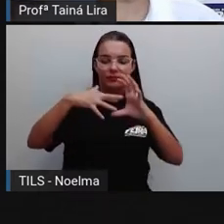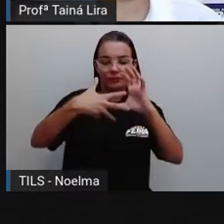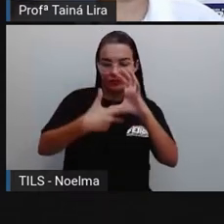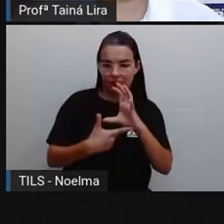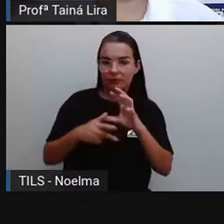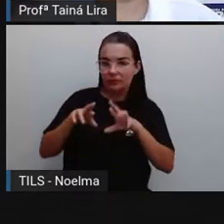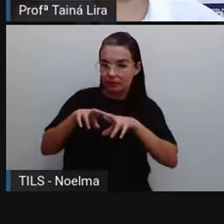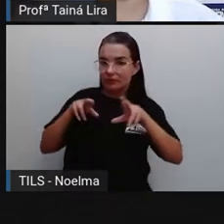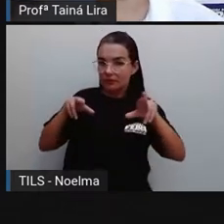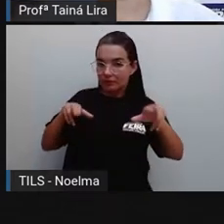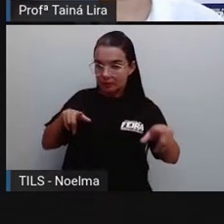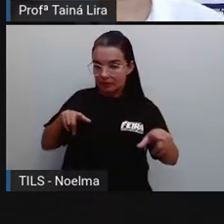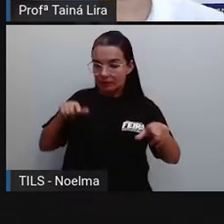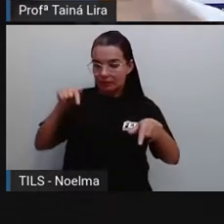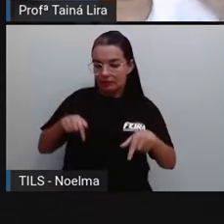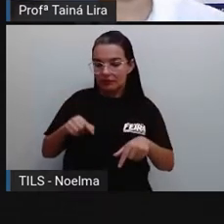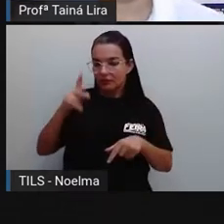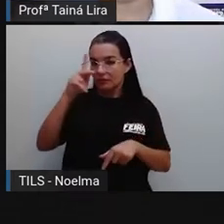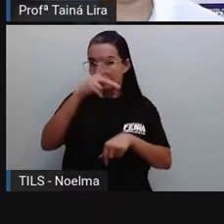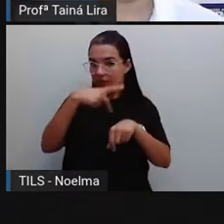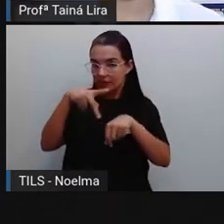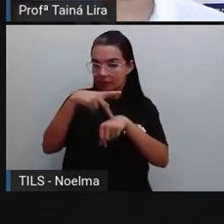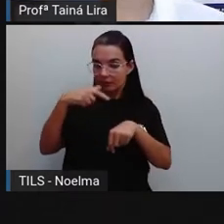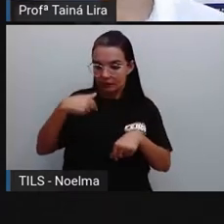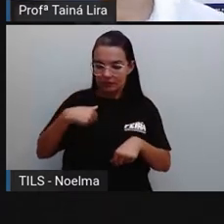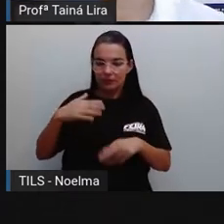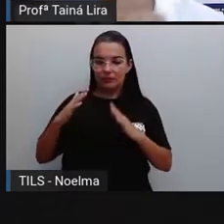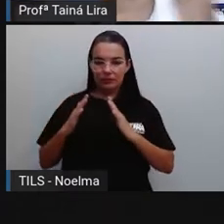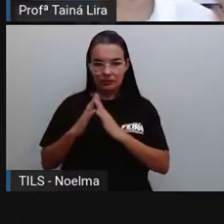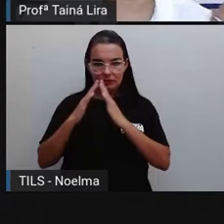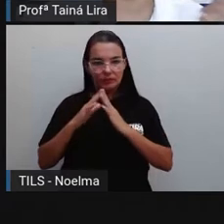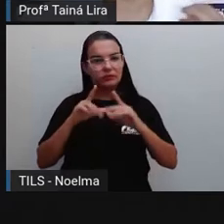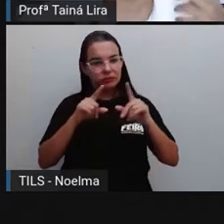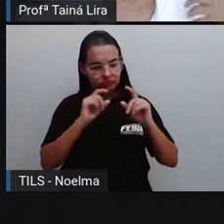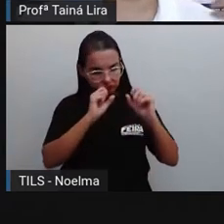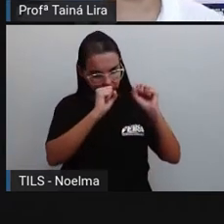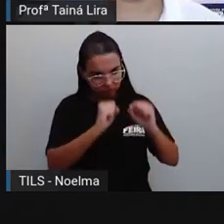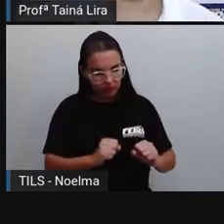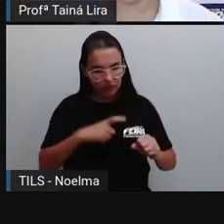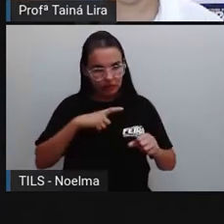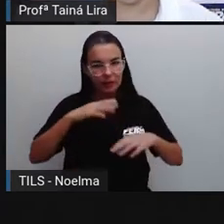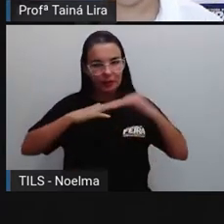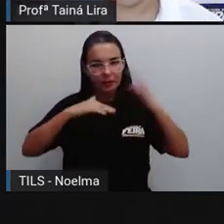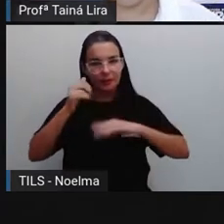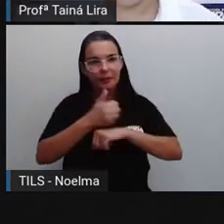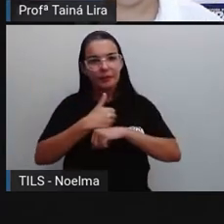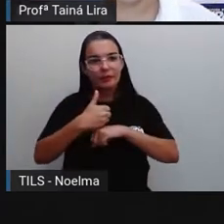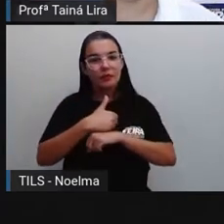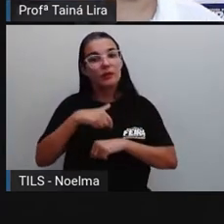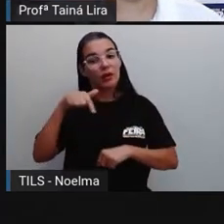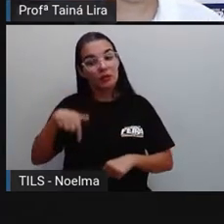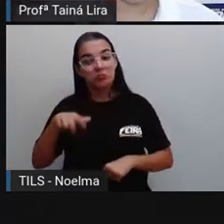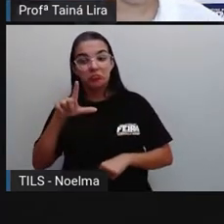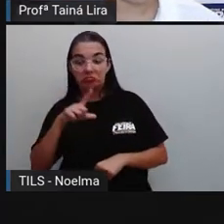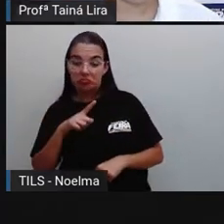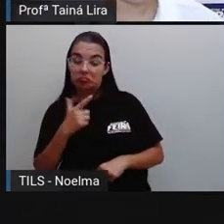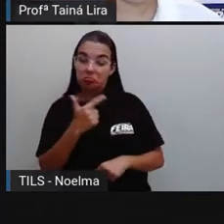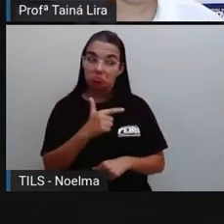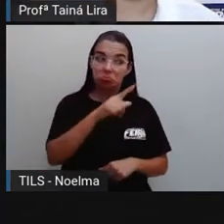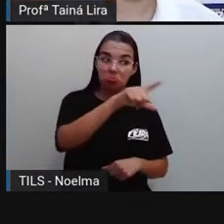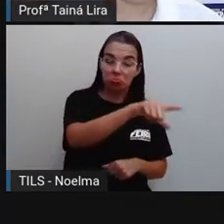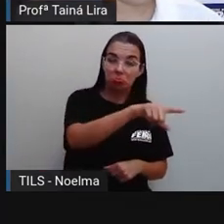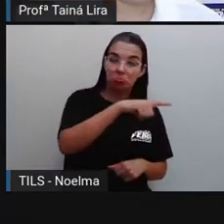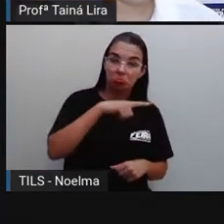diferentes do país que eu moro, pode ser que tenha lá, nesse país, até mesmo uma profissão que não tem aqui. A gente vai ver,